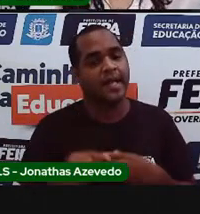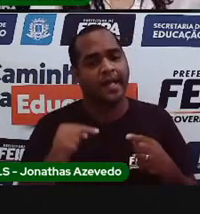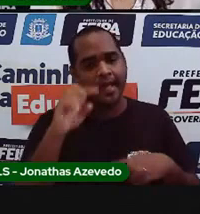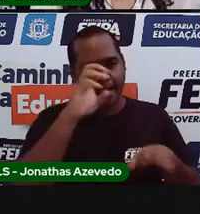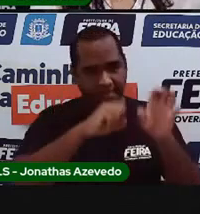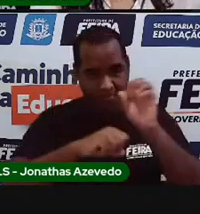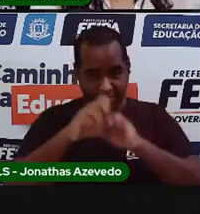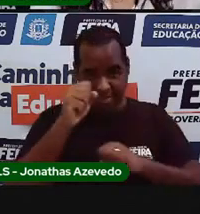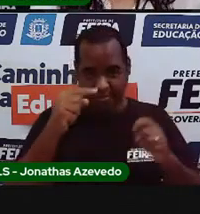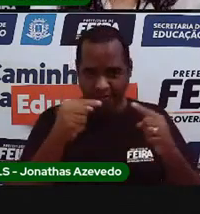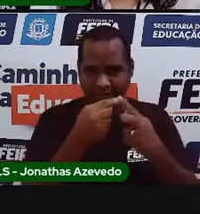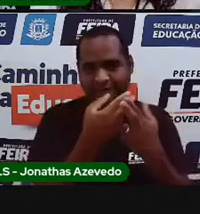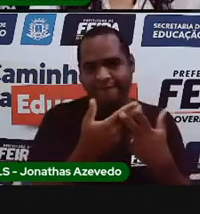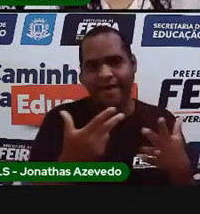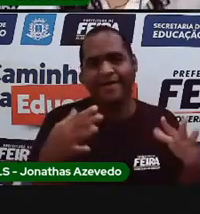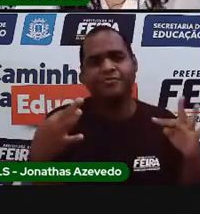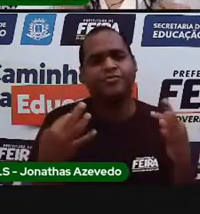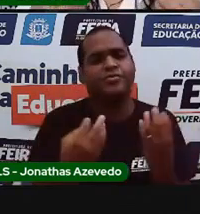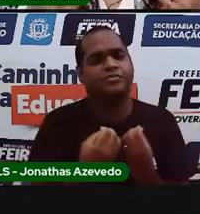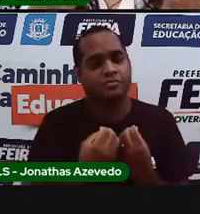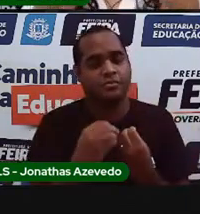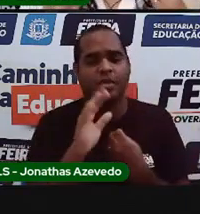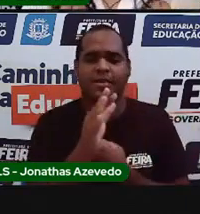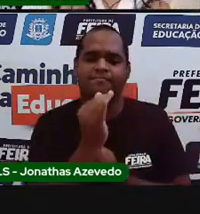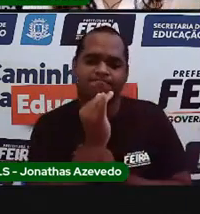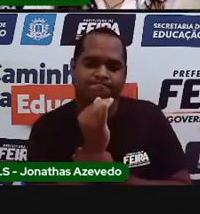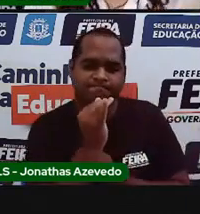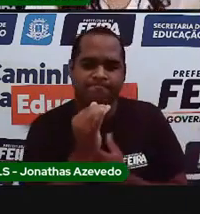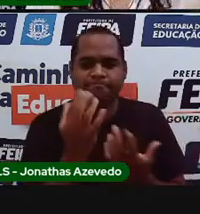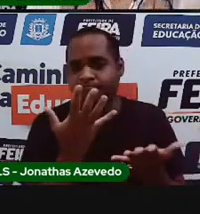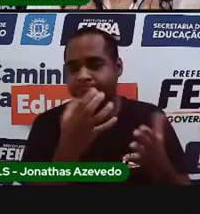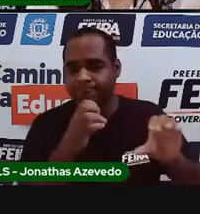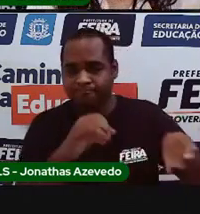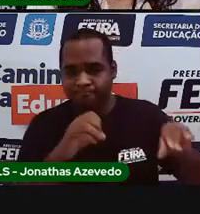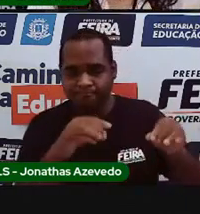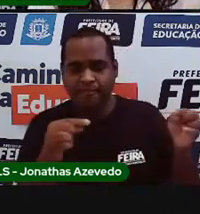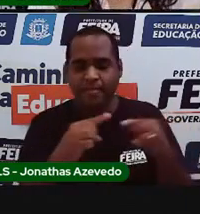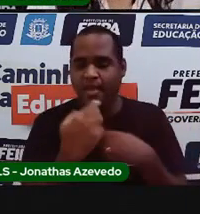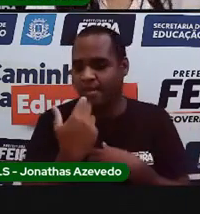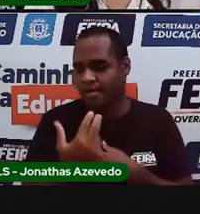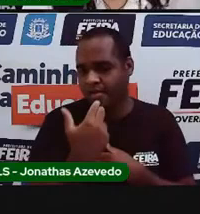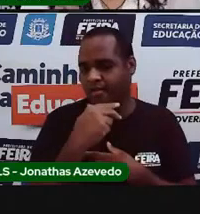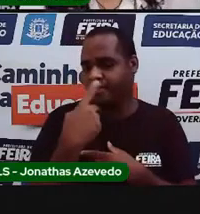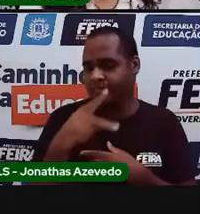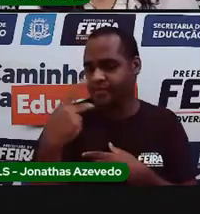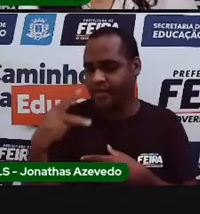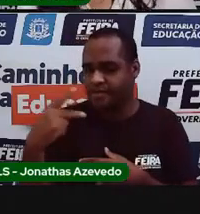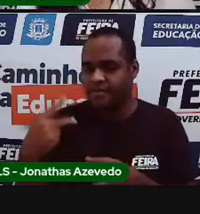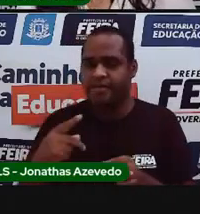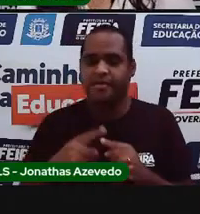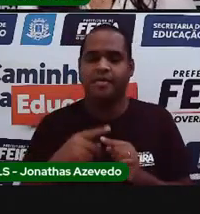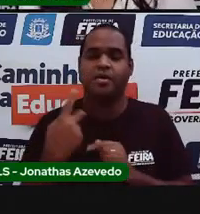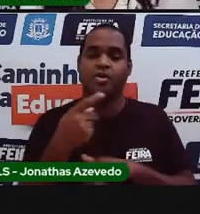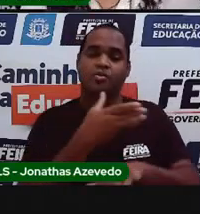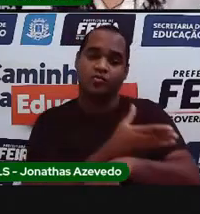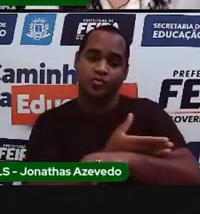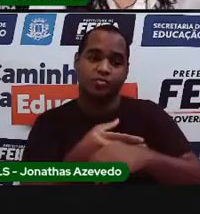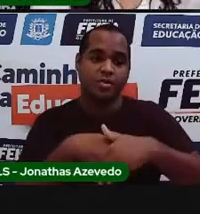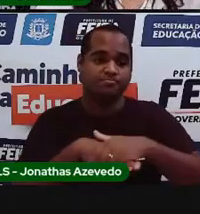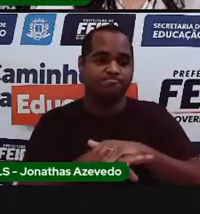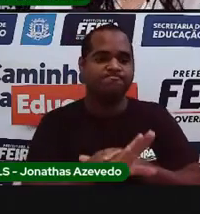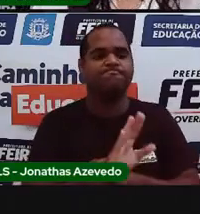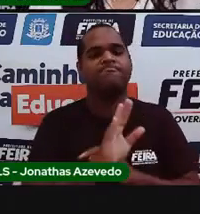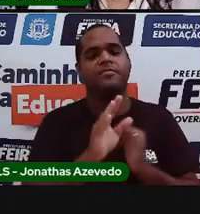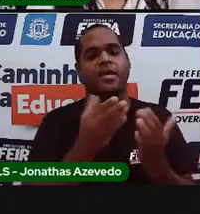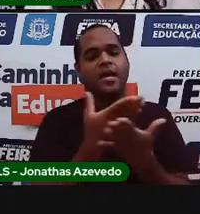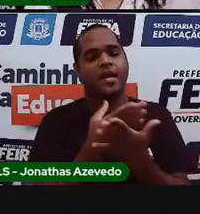aprendem a fazer tudinho. Mas eles têm aula da língua deles. Do costume deles. Para